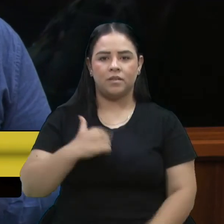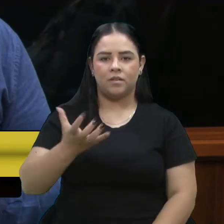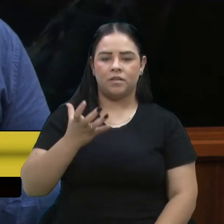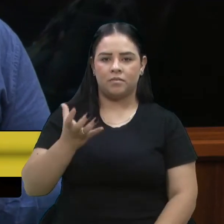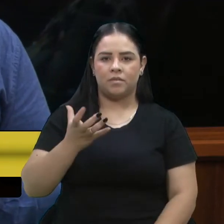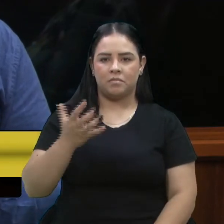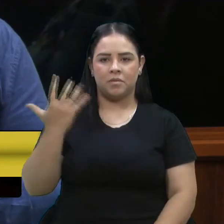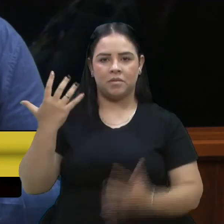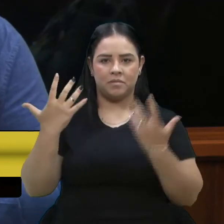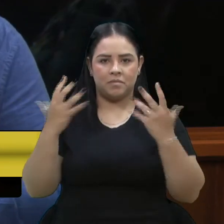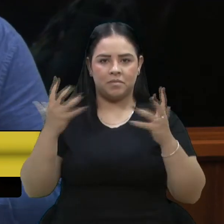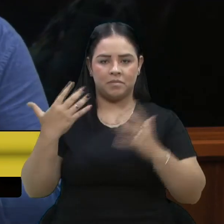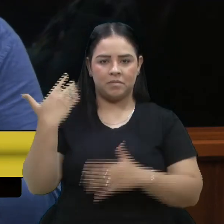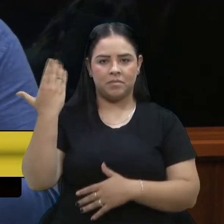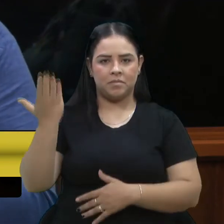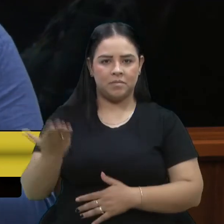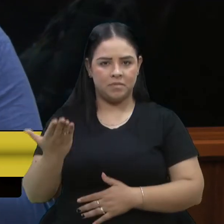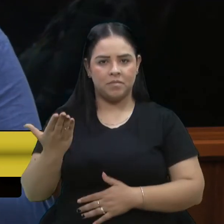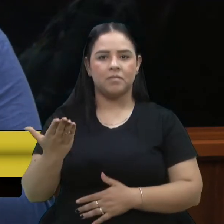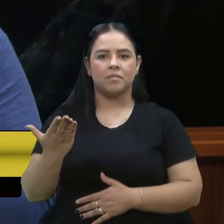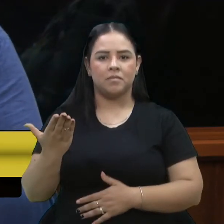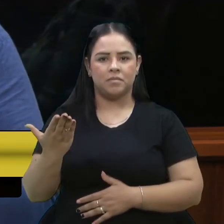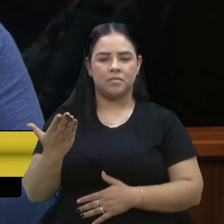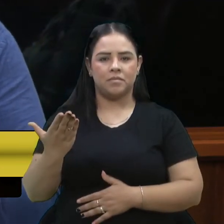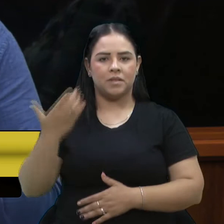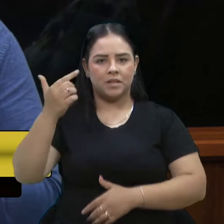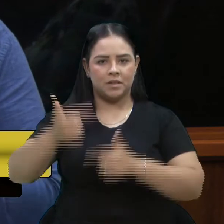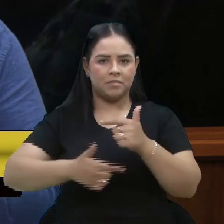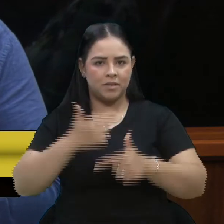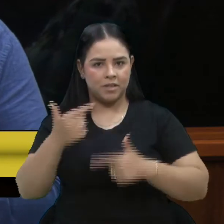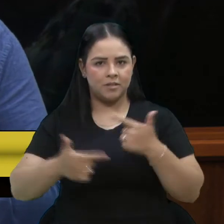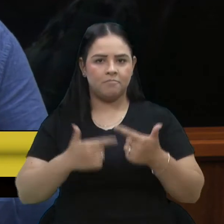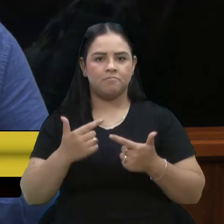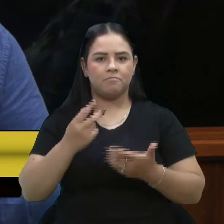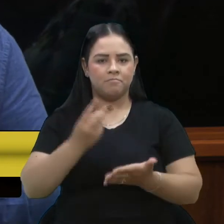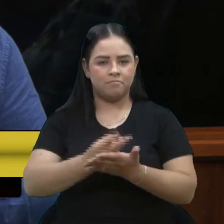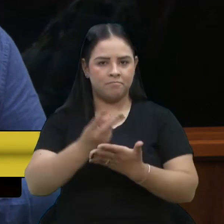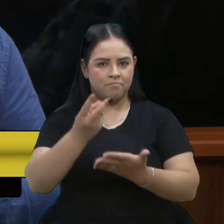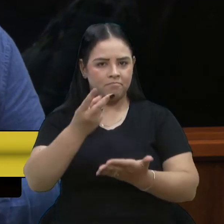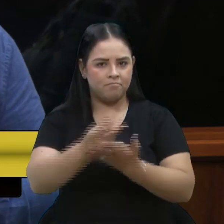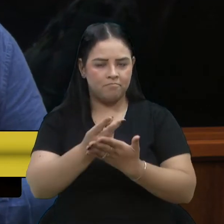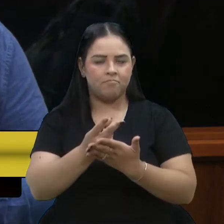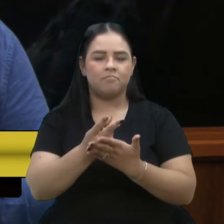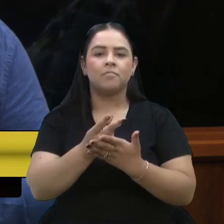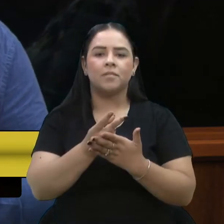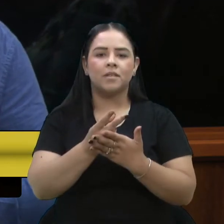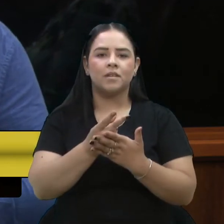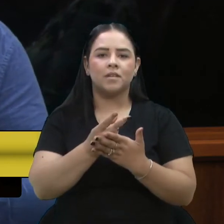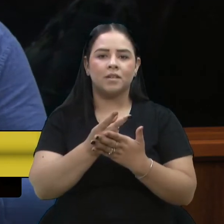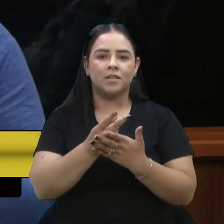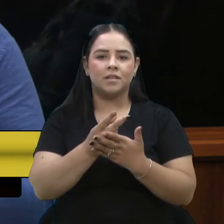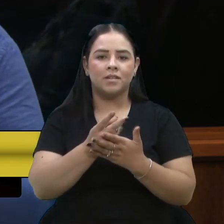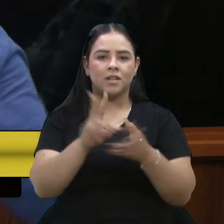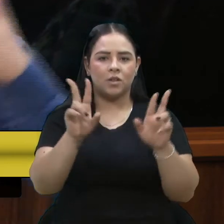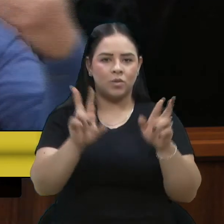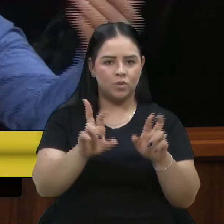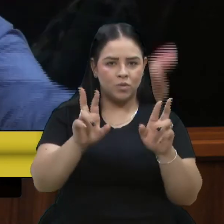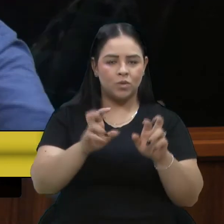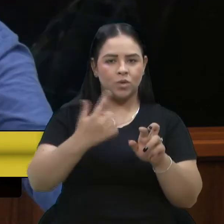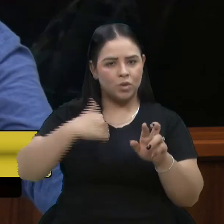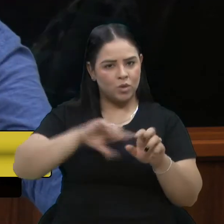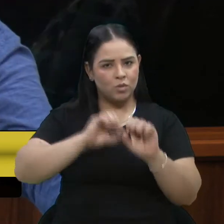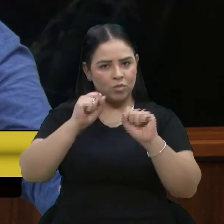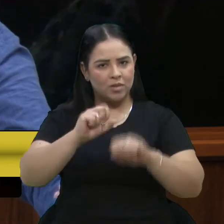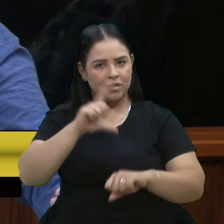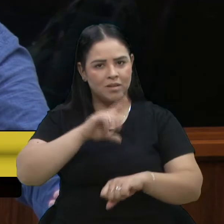a senhora pela sua galhardia à frente dessa discussão e dessa luta, que nós possamos ter outros